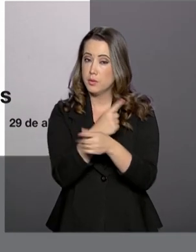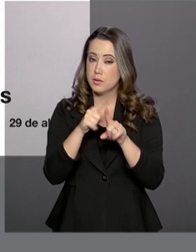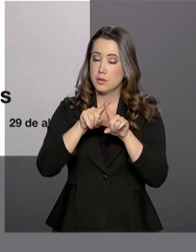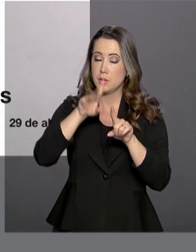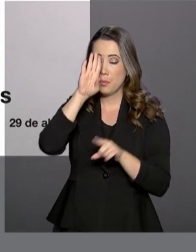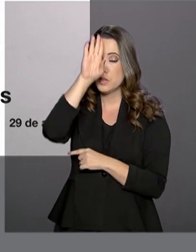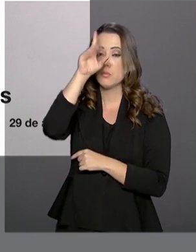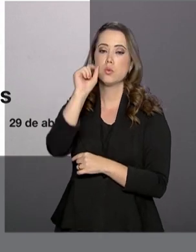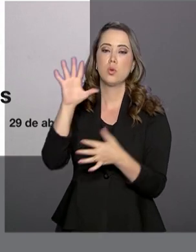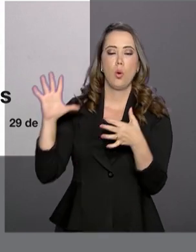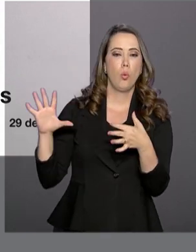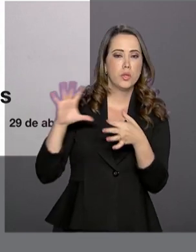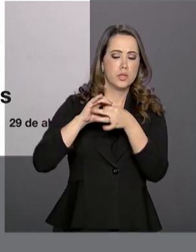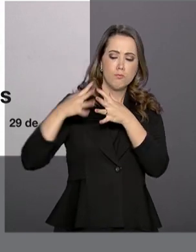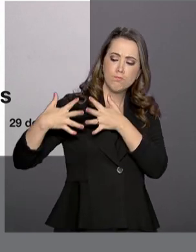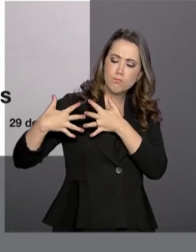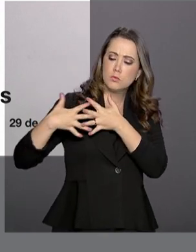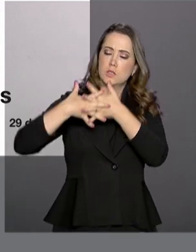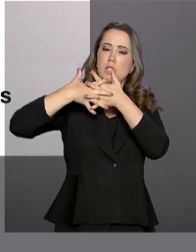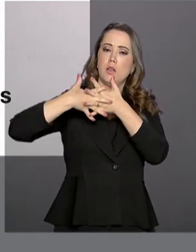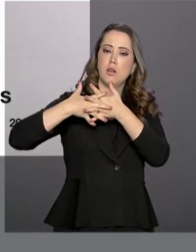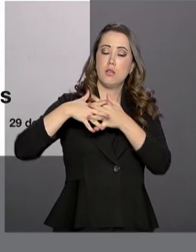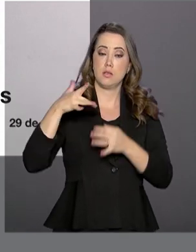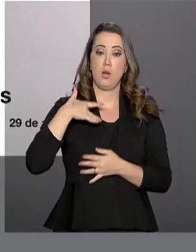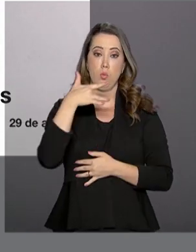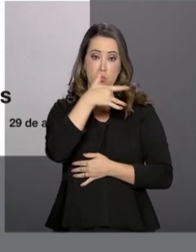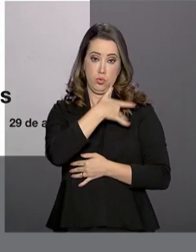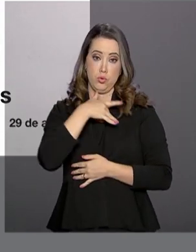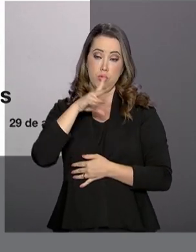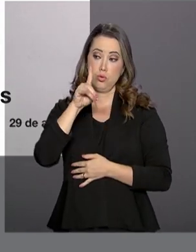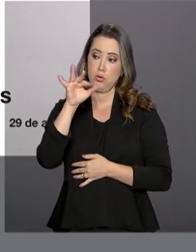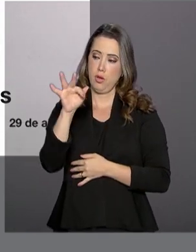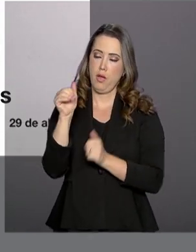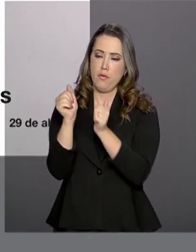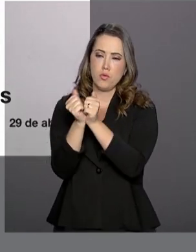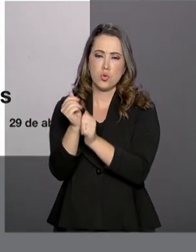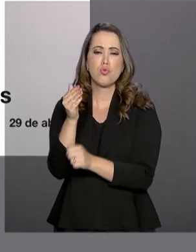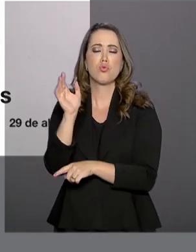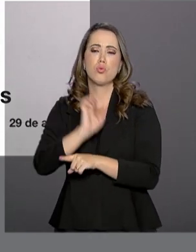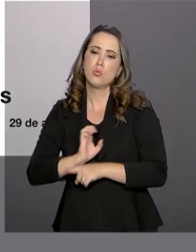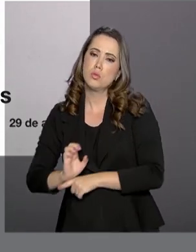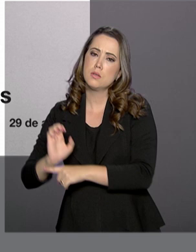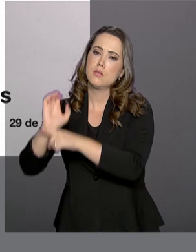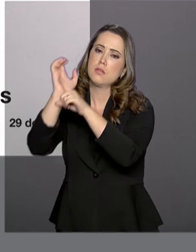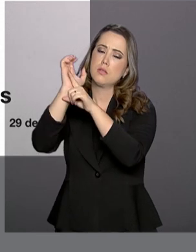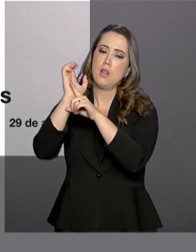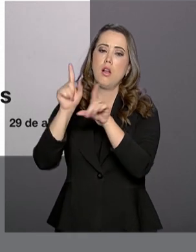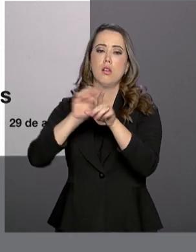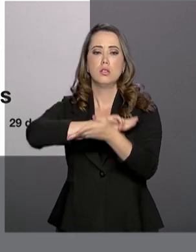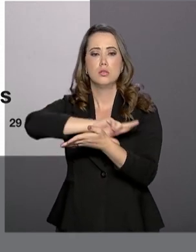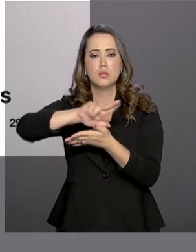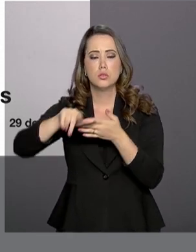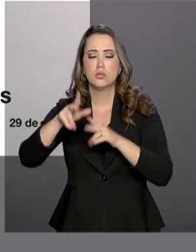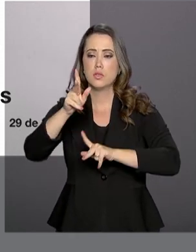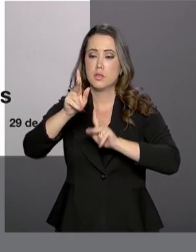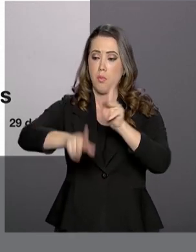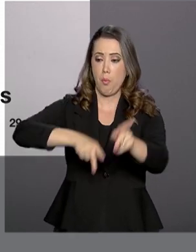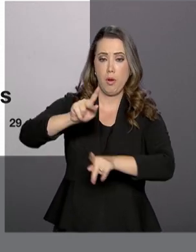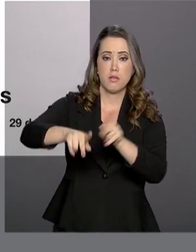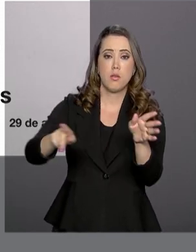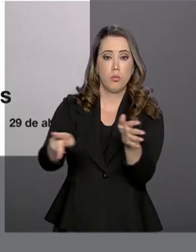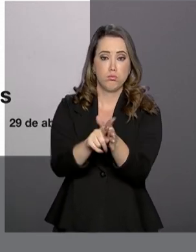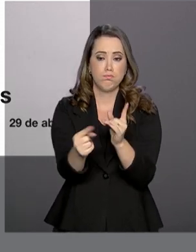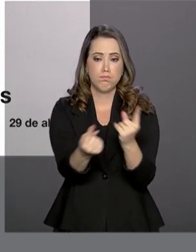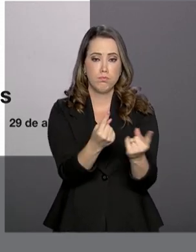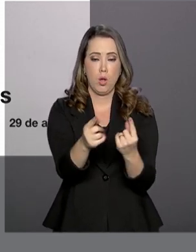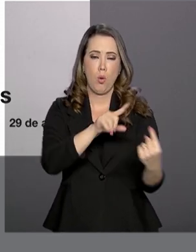integração das ações de saúde do governo federal em parceria com os estados, os municípios e a população. E